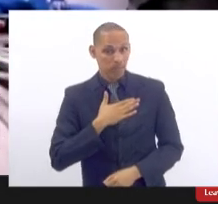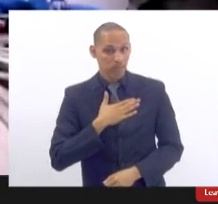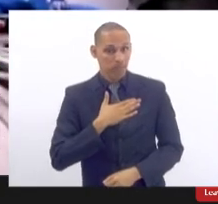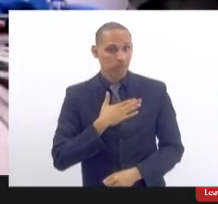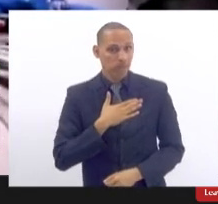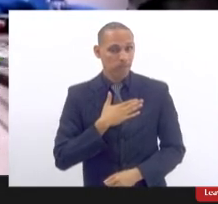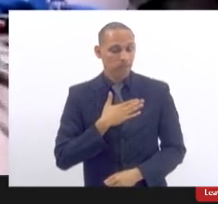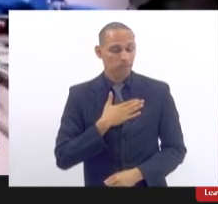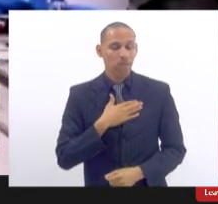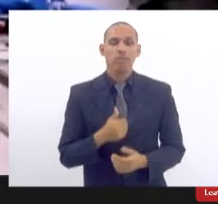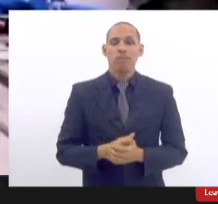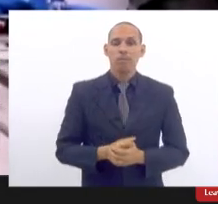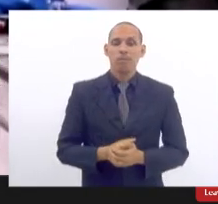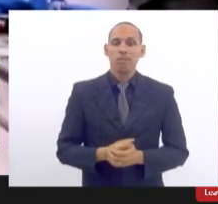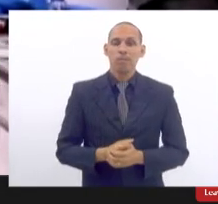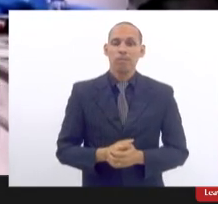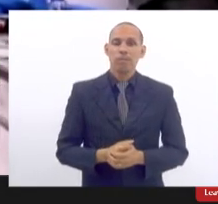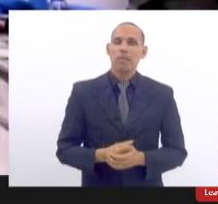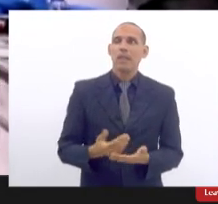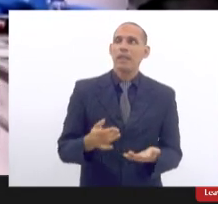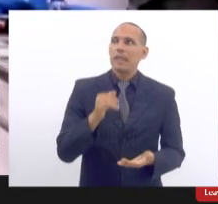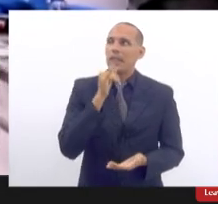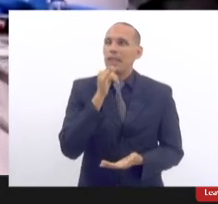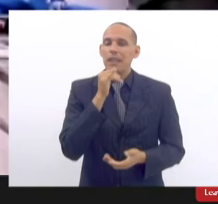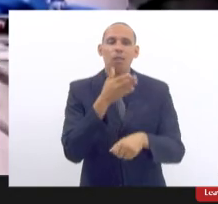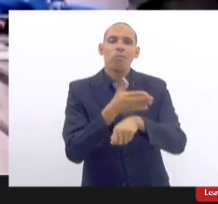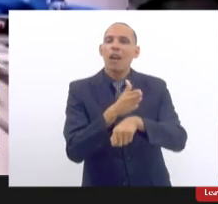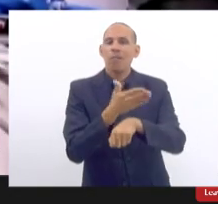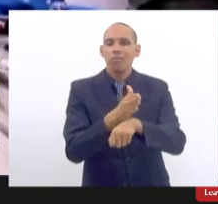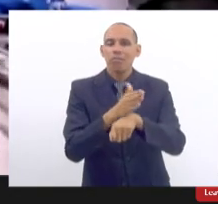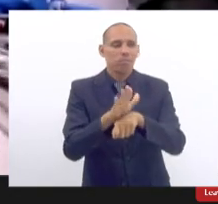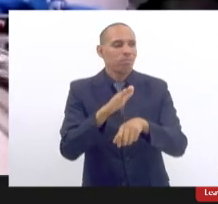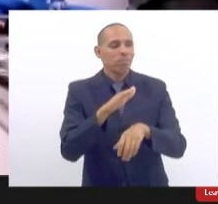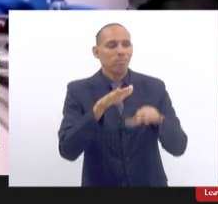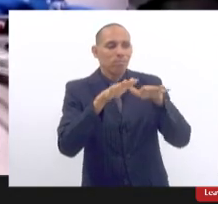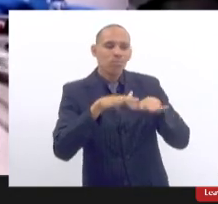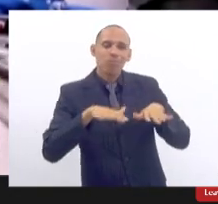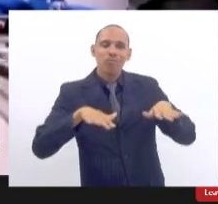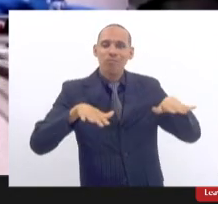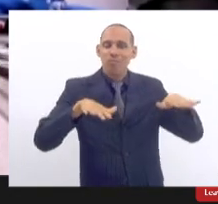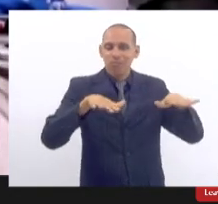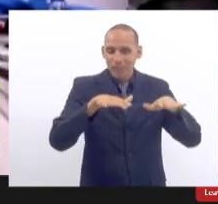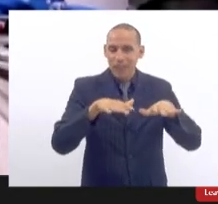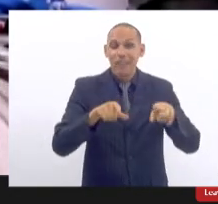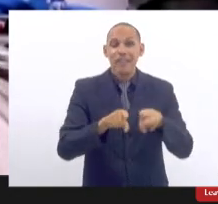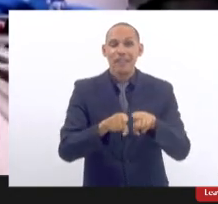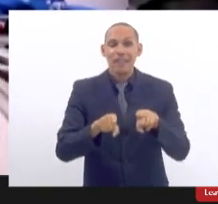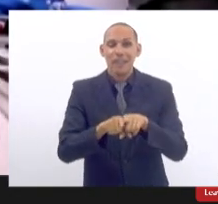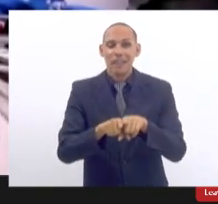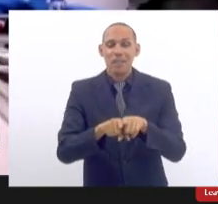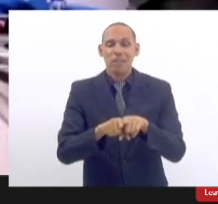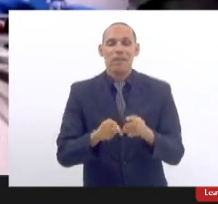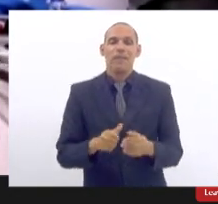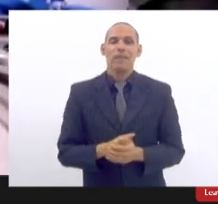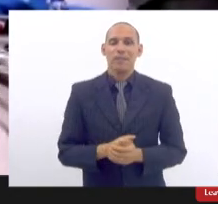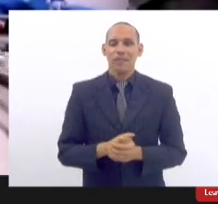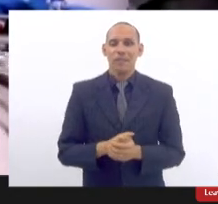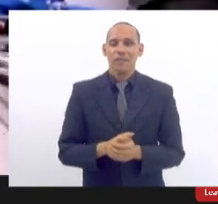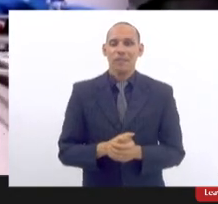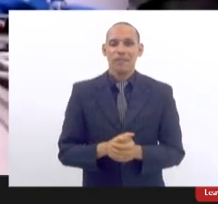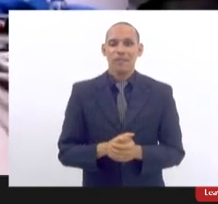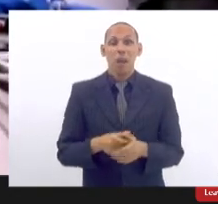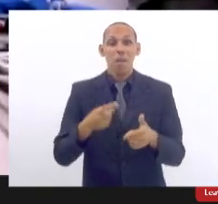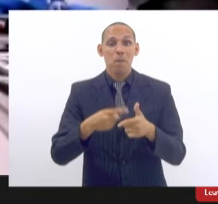então em relação a capacitação dos reguladores na identificação desses desses